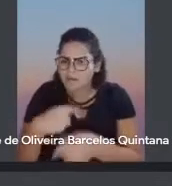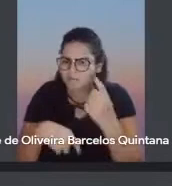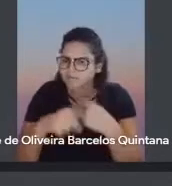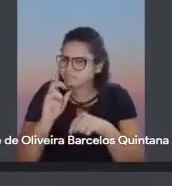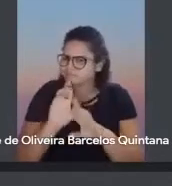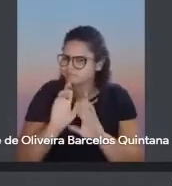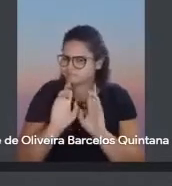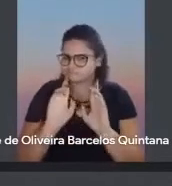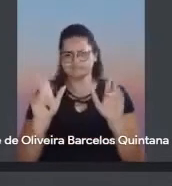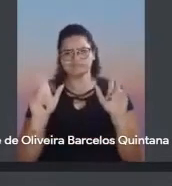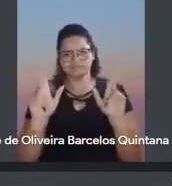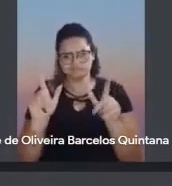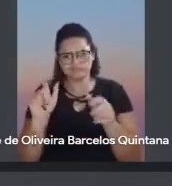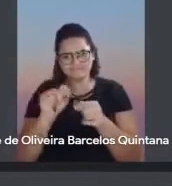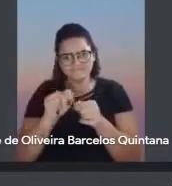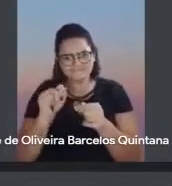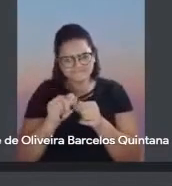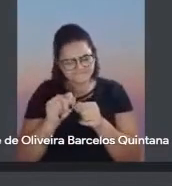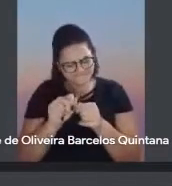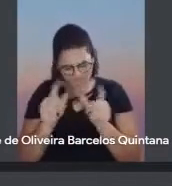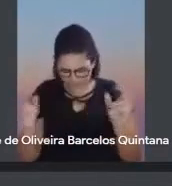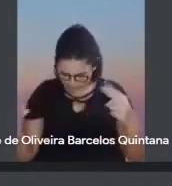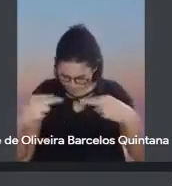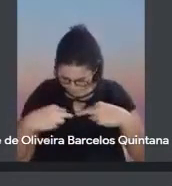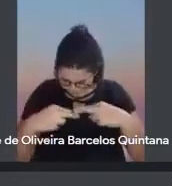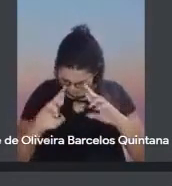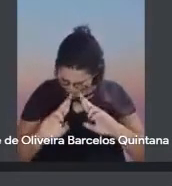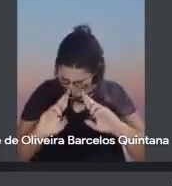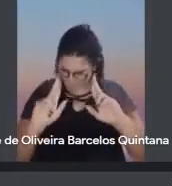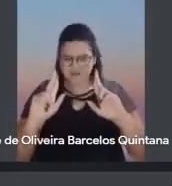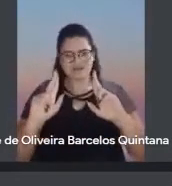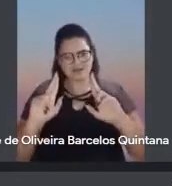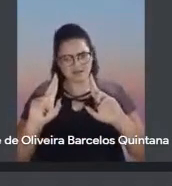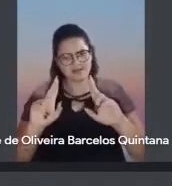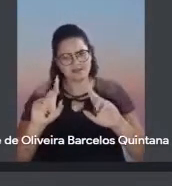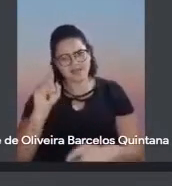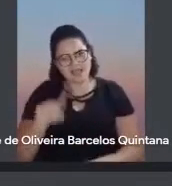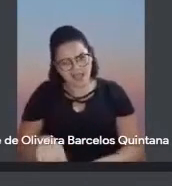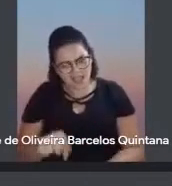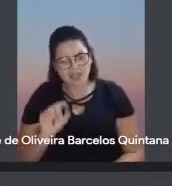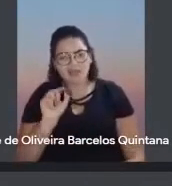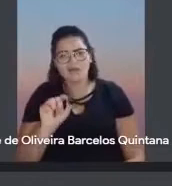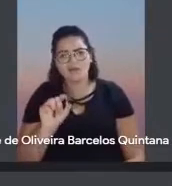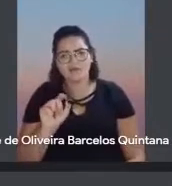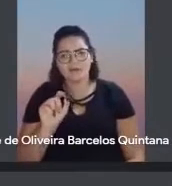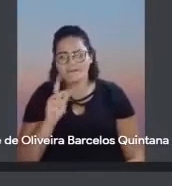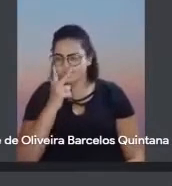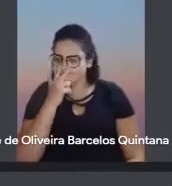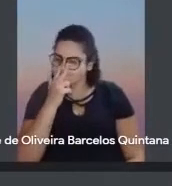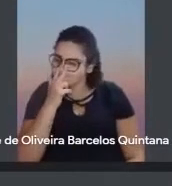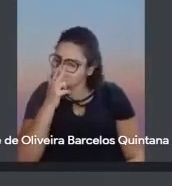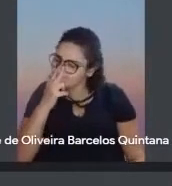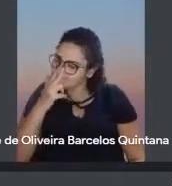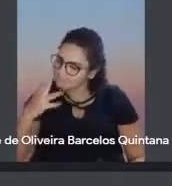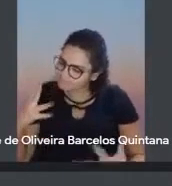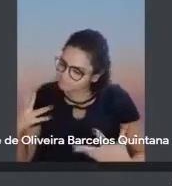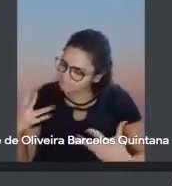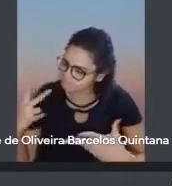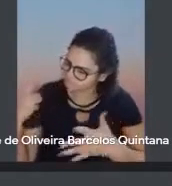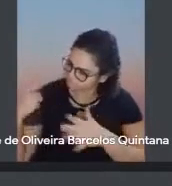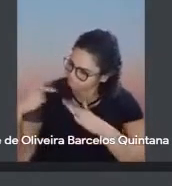faz embates com ele mesmo, né? Que ele, assim, é quase que uma possessão. O livro é quase